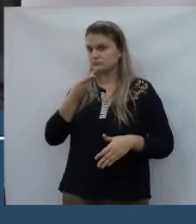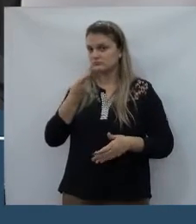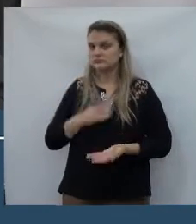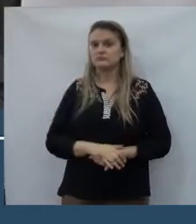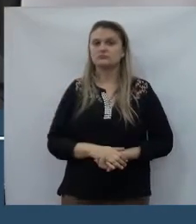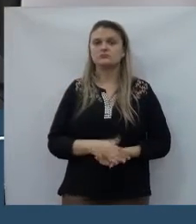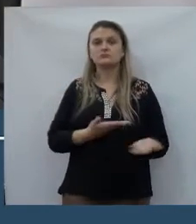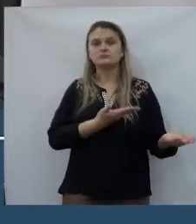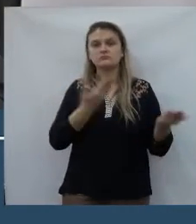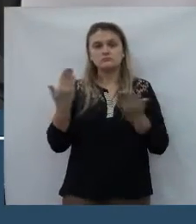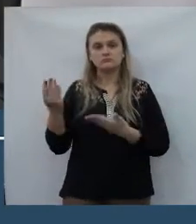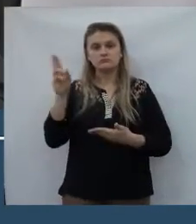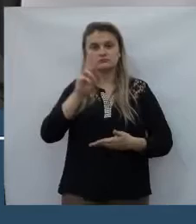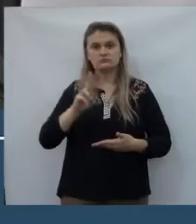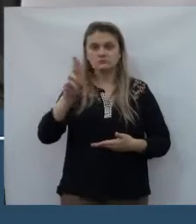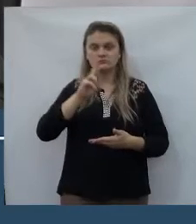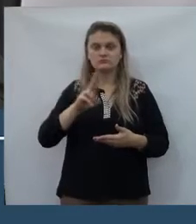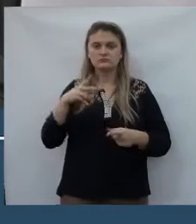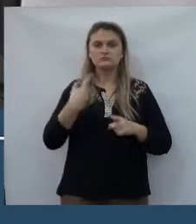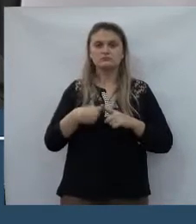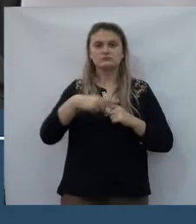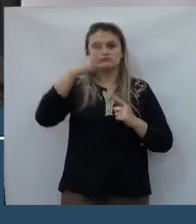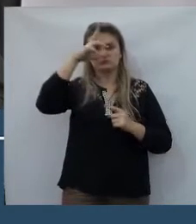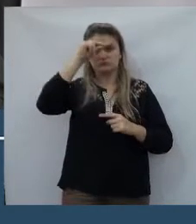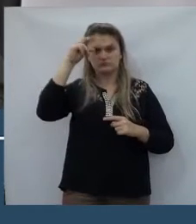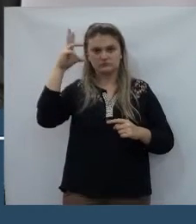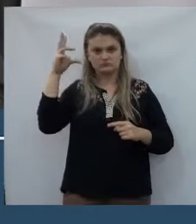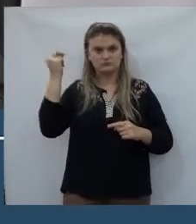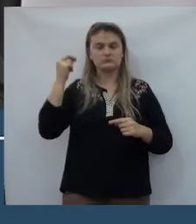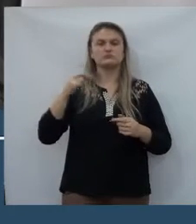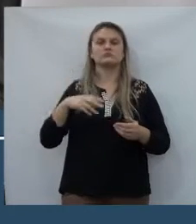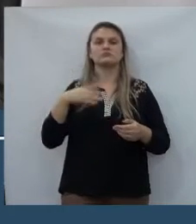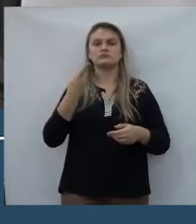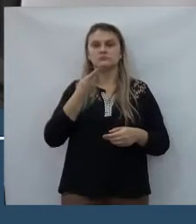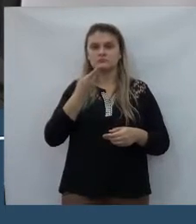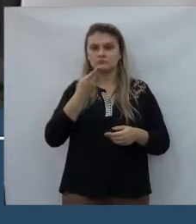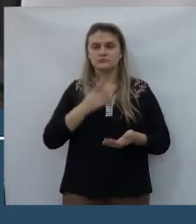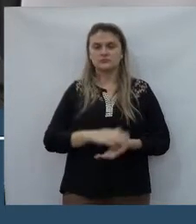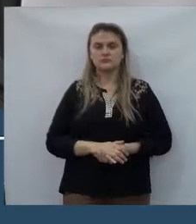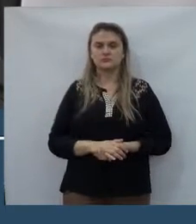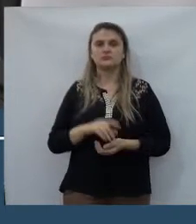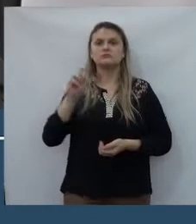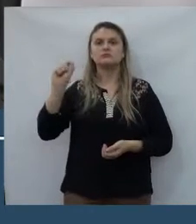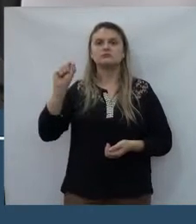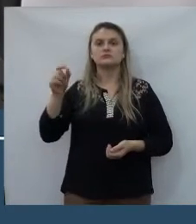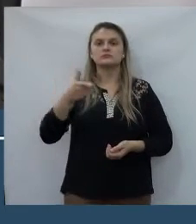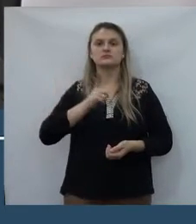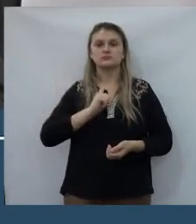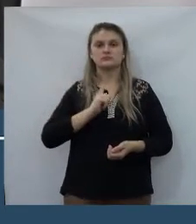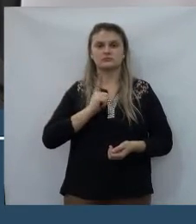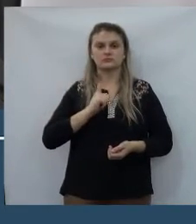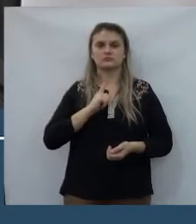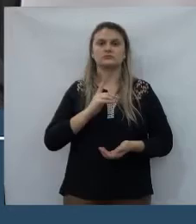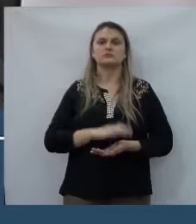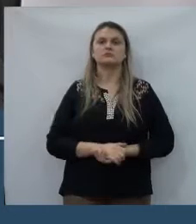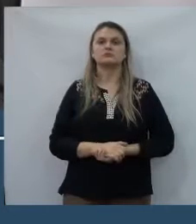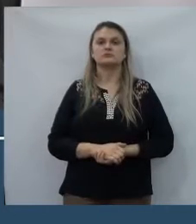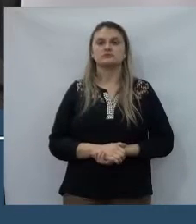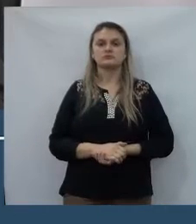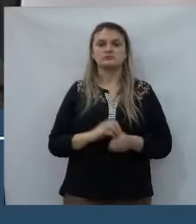vamos usar o jurídico, a prefeitura, o que tiver aí em nossas